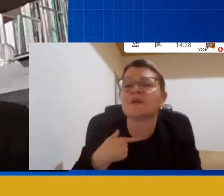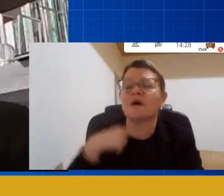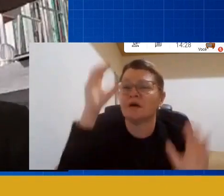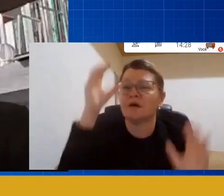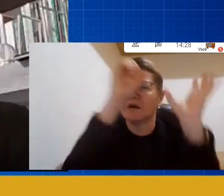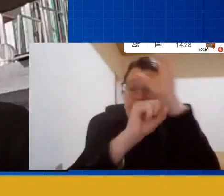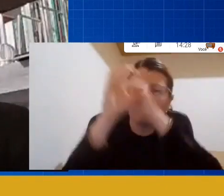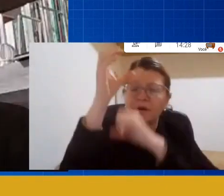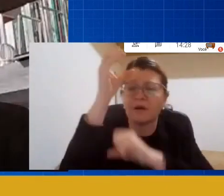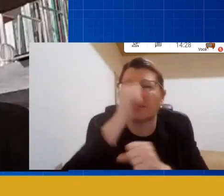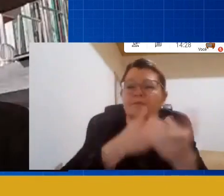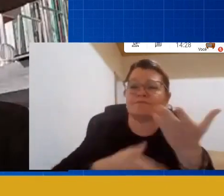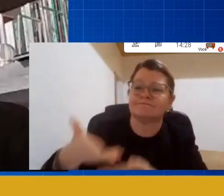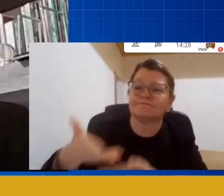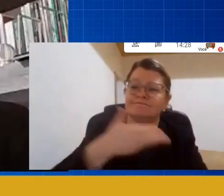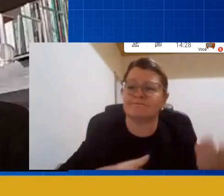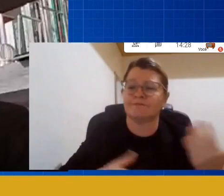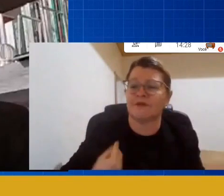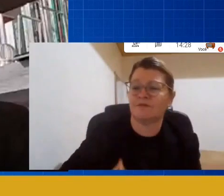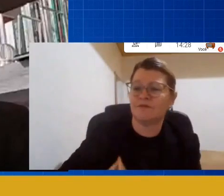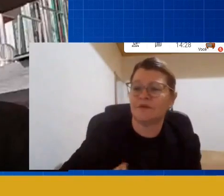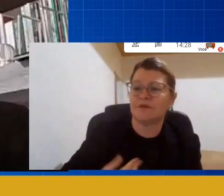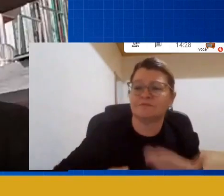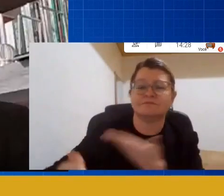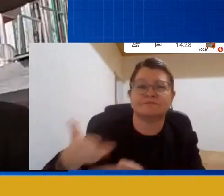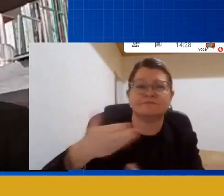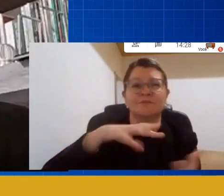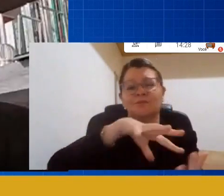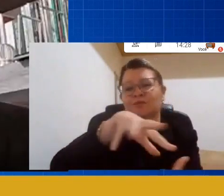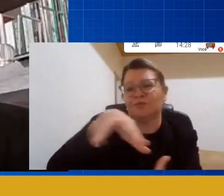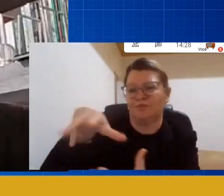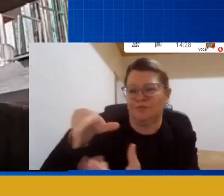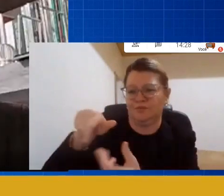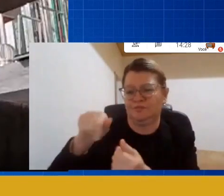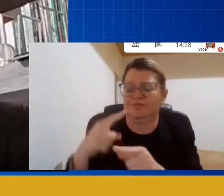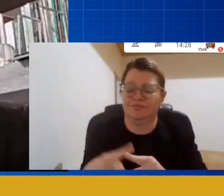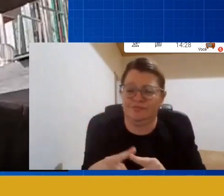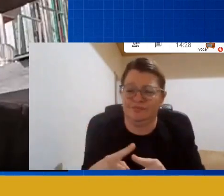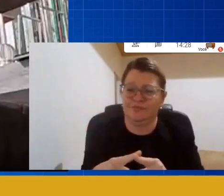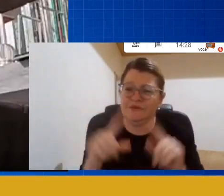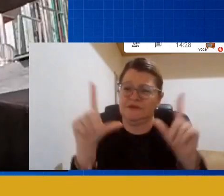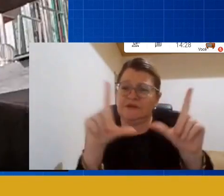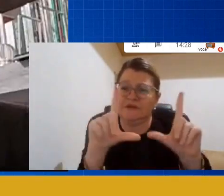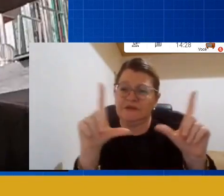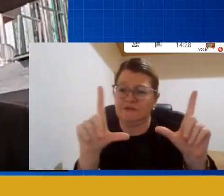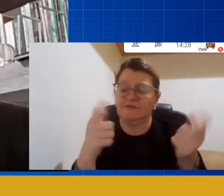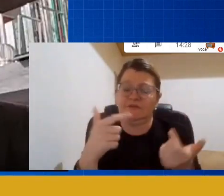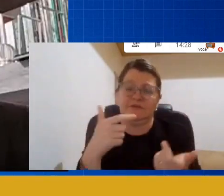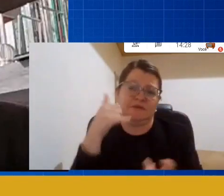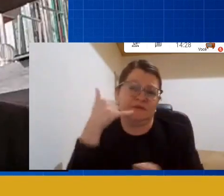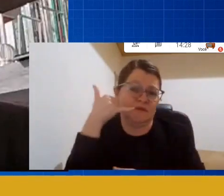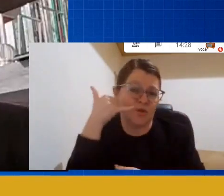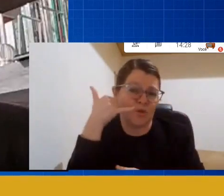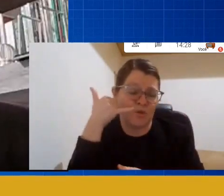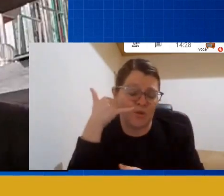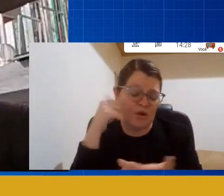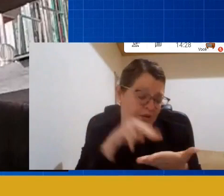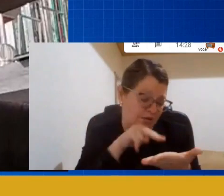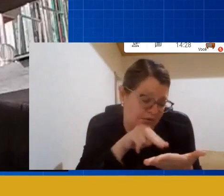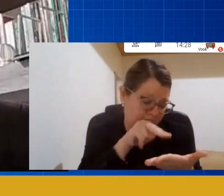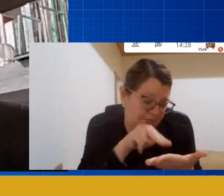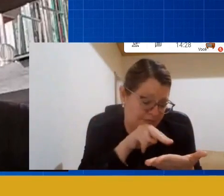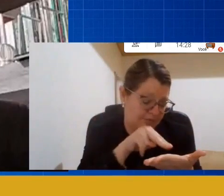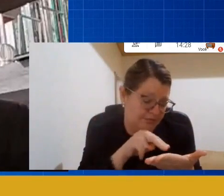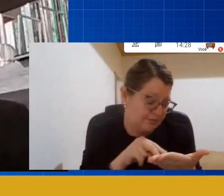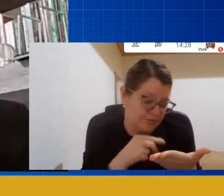interpelar o mundo porque a TV, os celulares são muito dinâmicos e quando ela olhar para fora